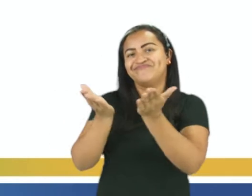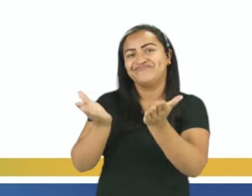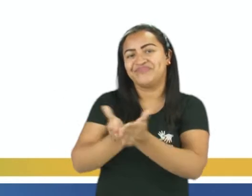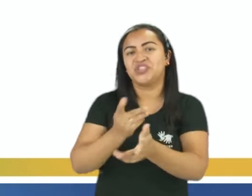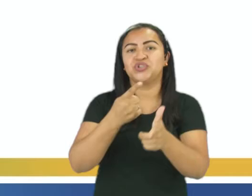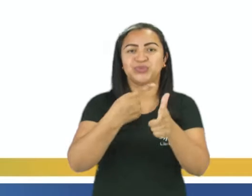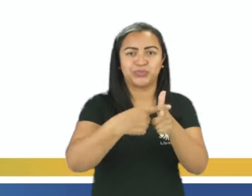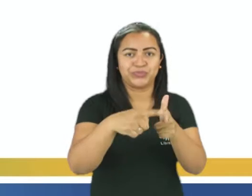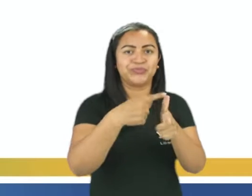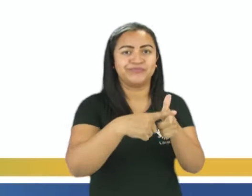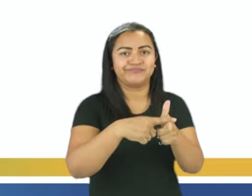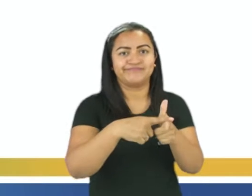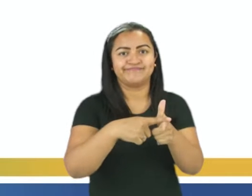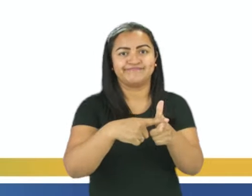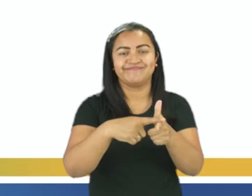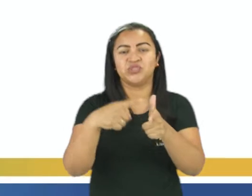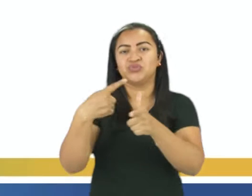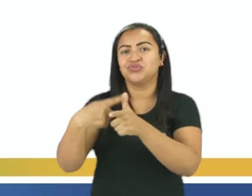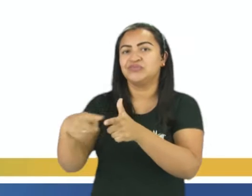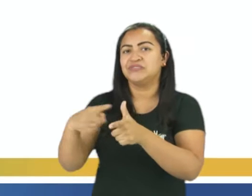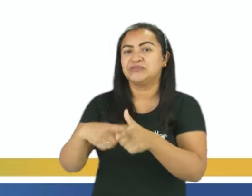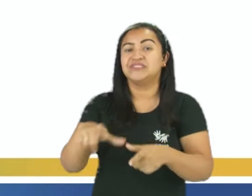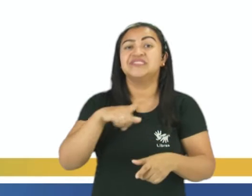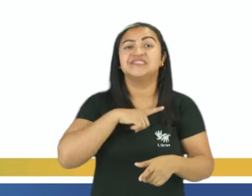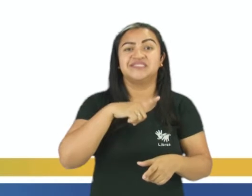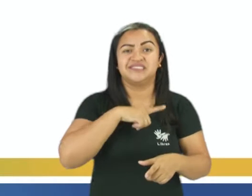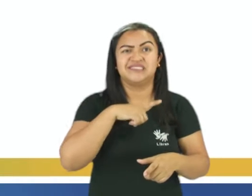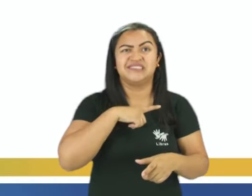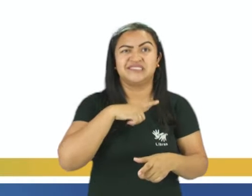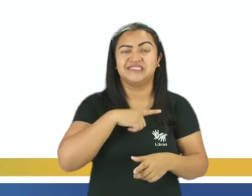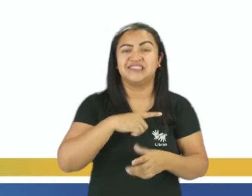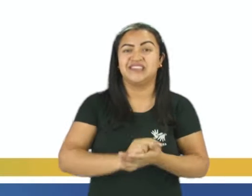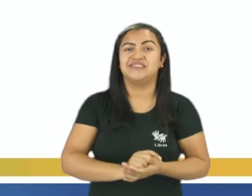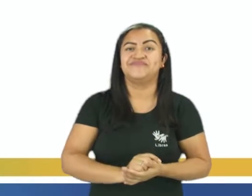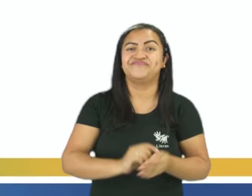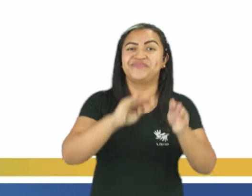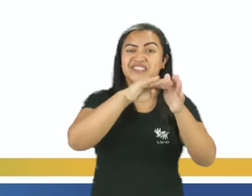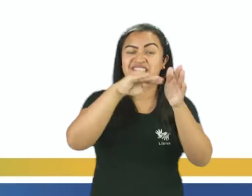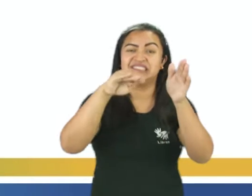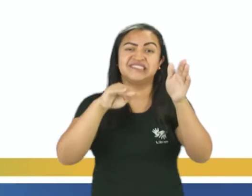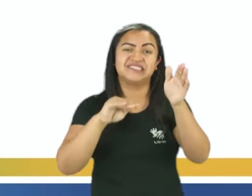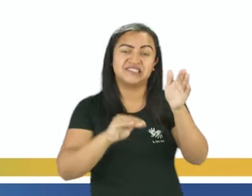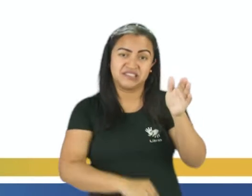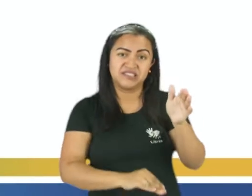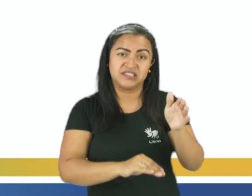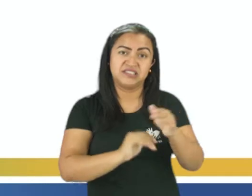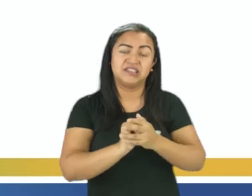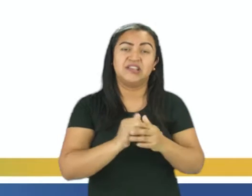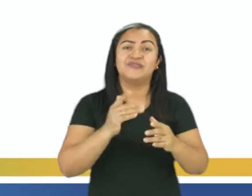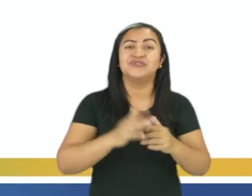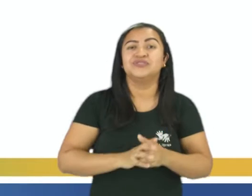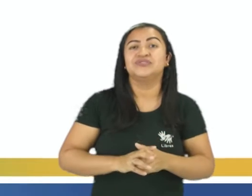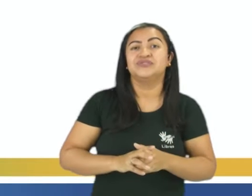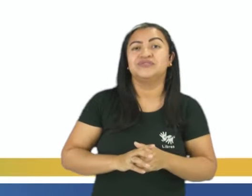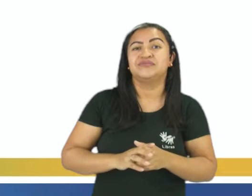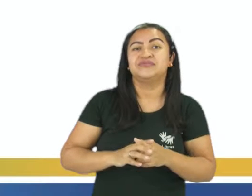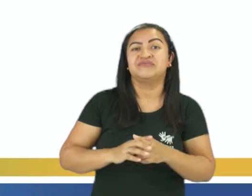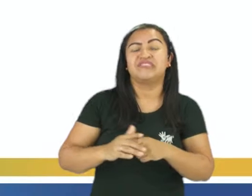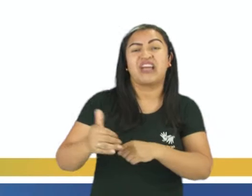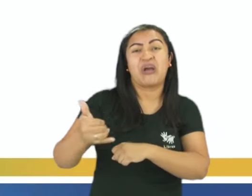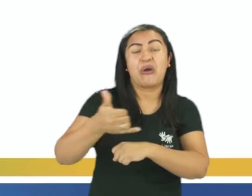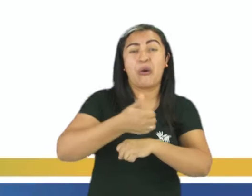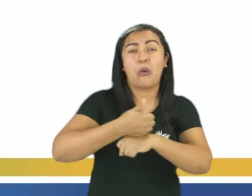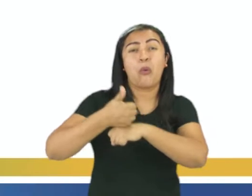Os problemas se acumulam na infraestrutura, nos déficits e em questões essenciais, a qualidade de vida e na